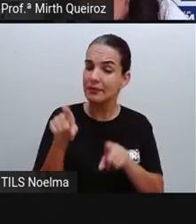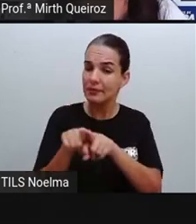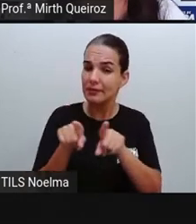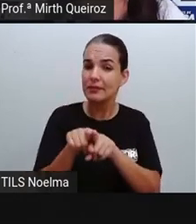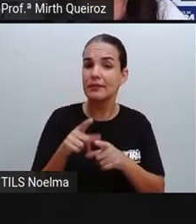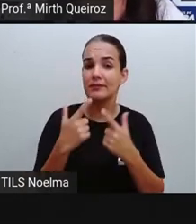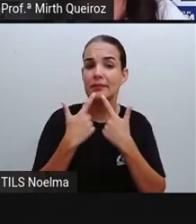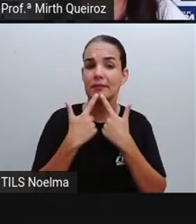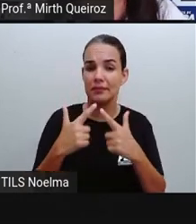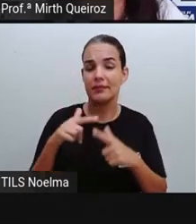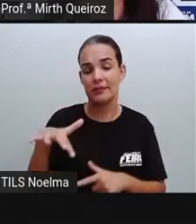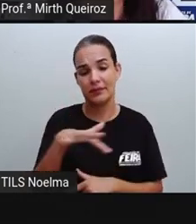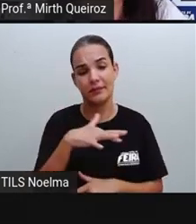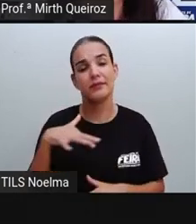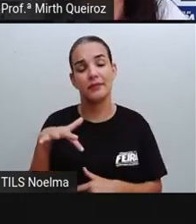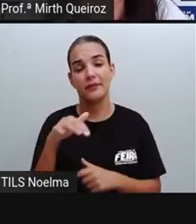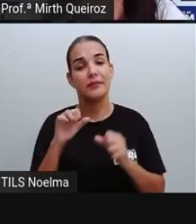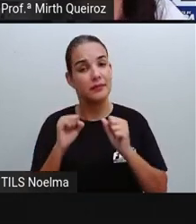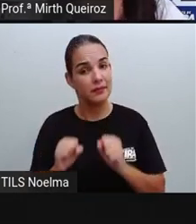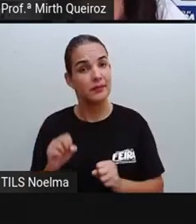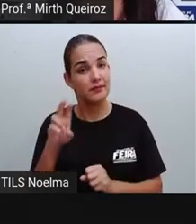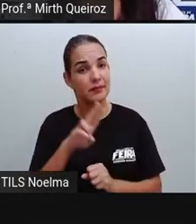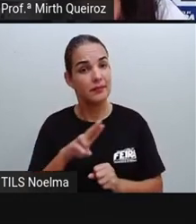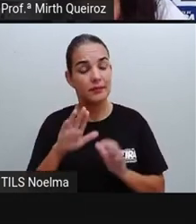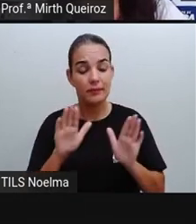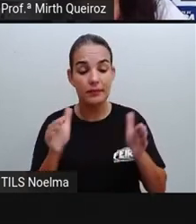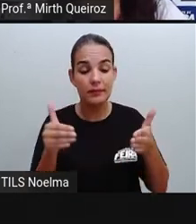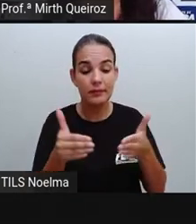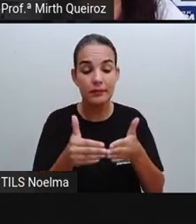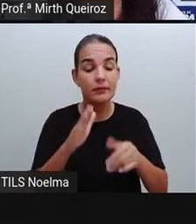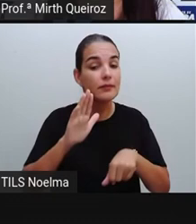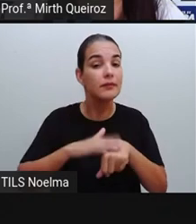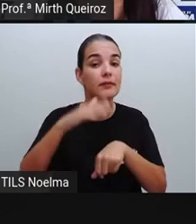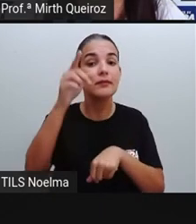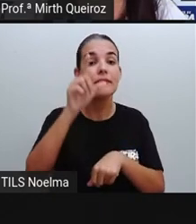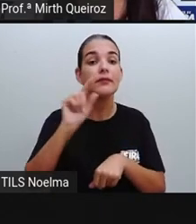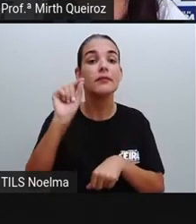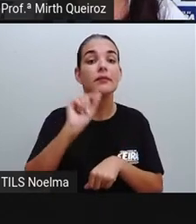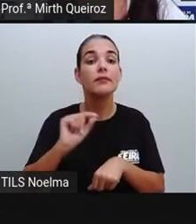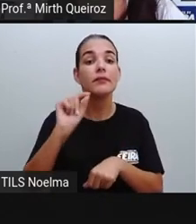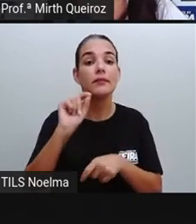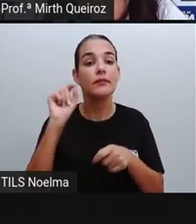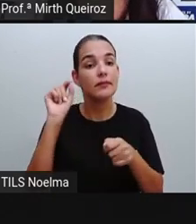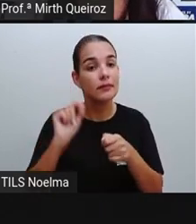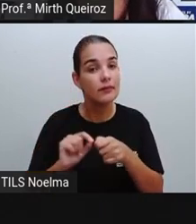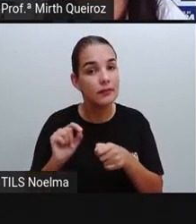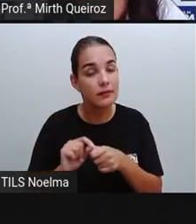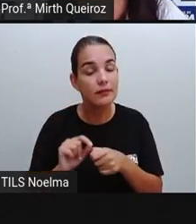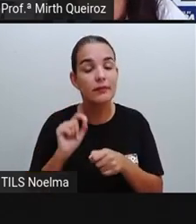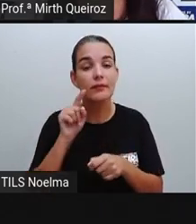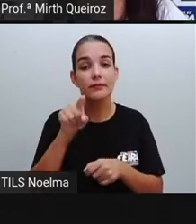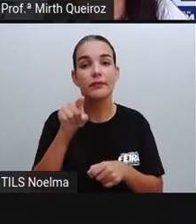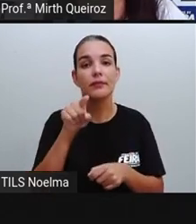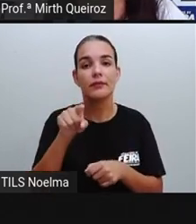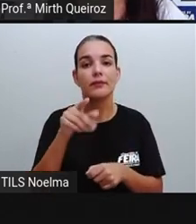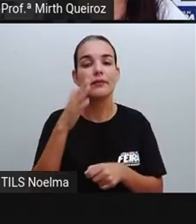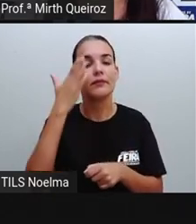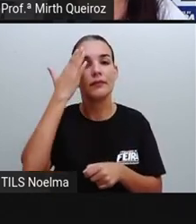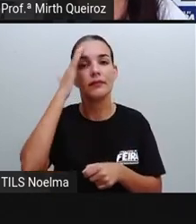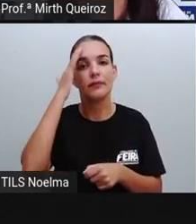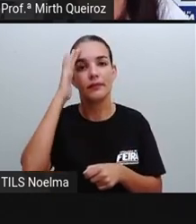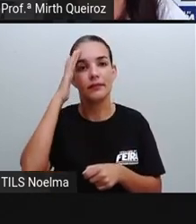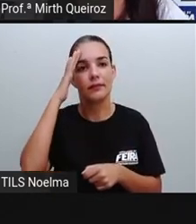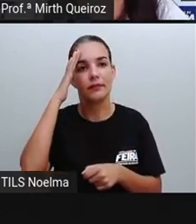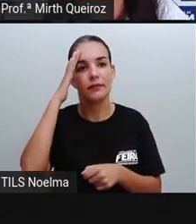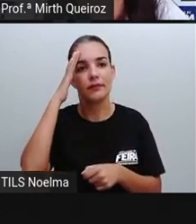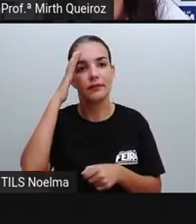na própria área de linguagem. E o objetivo maior é o quê? Fazer com que você compreenda